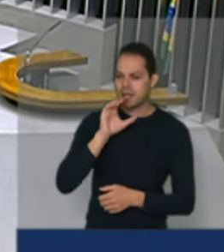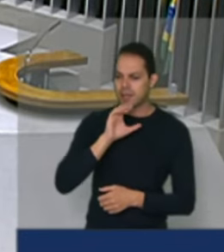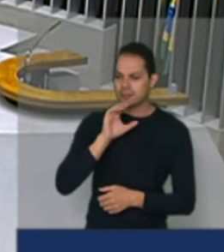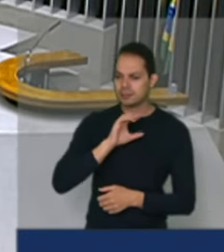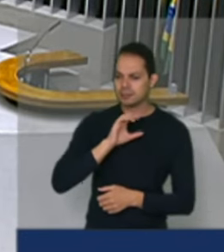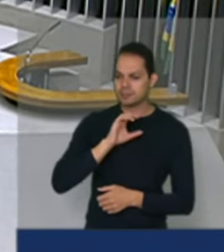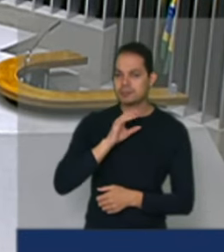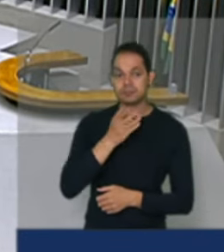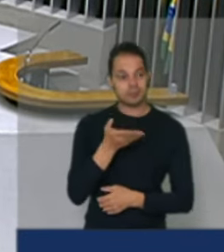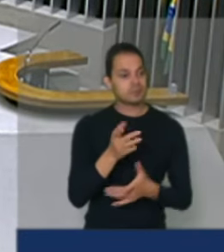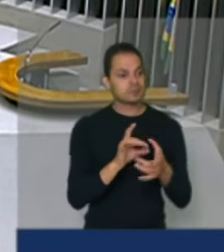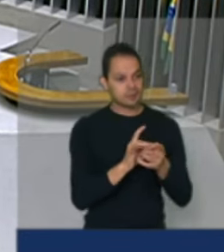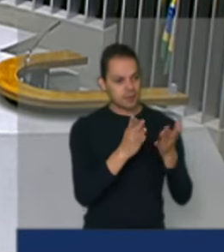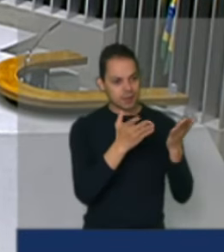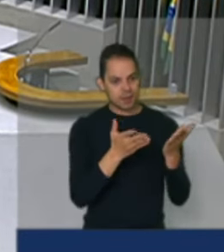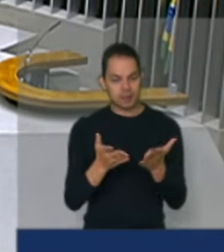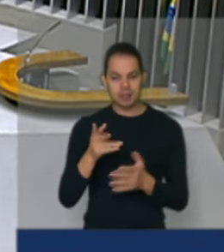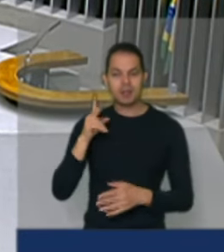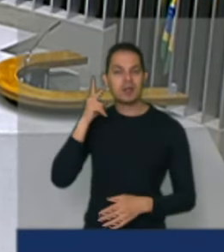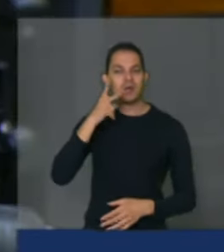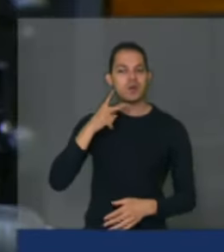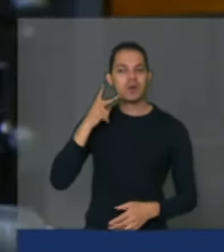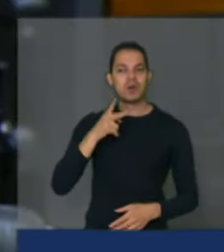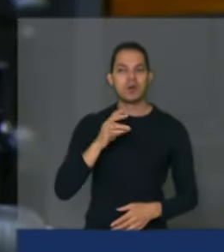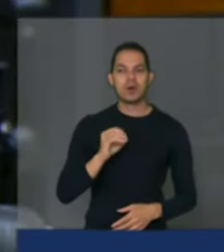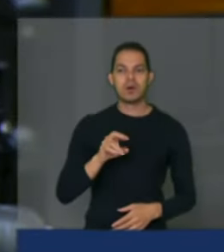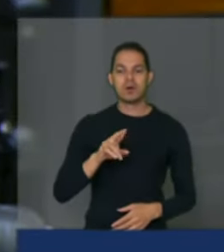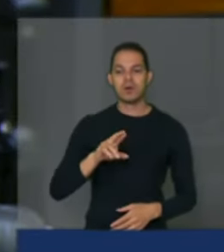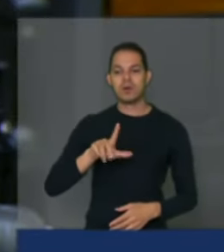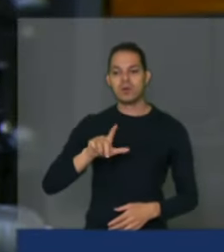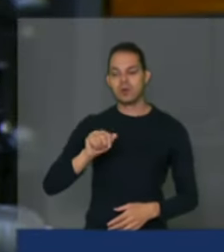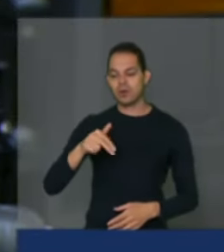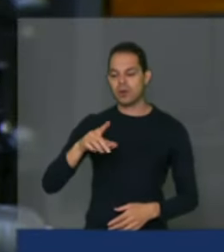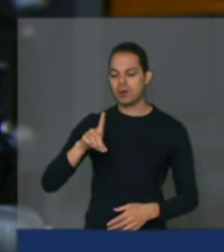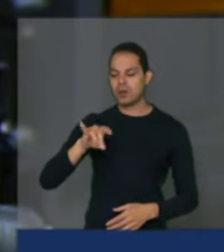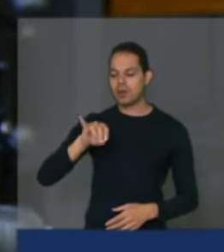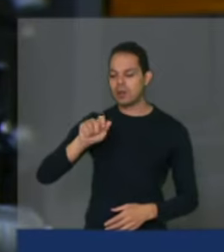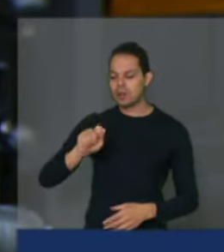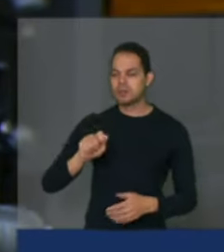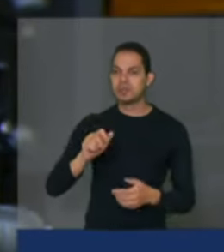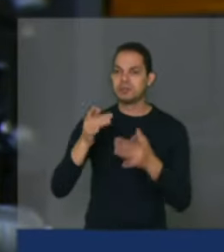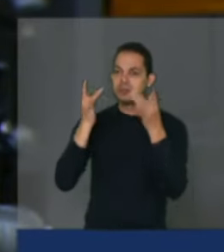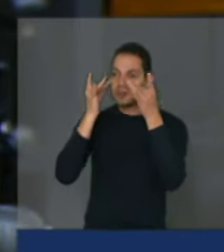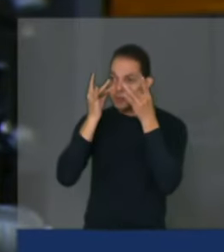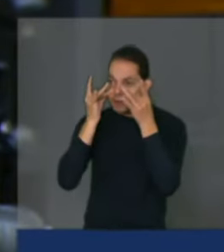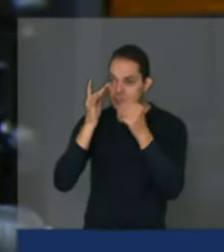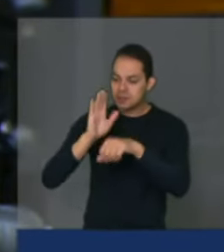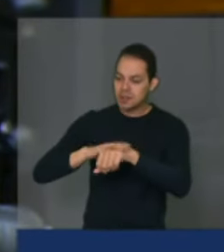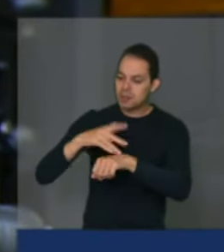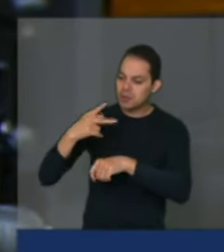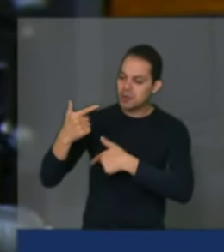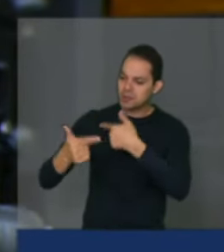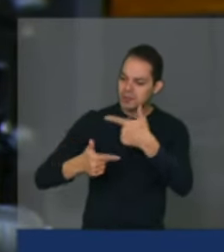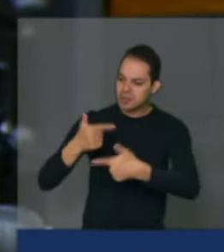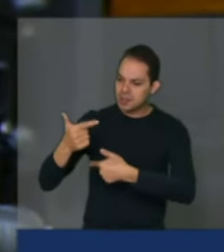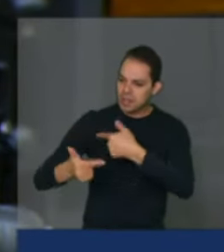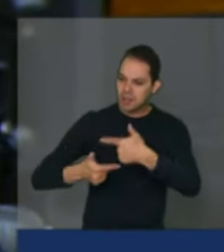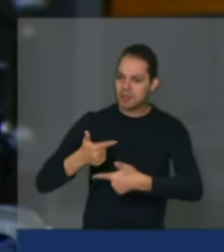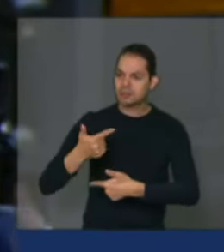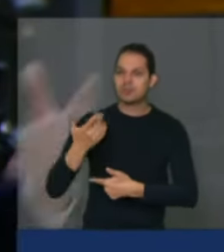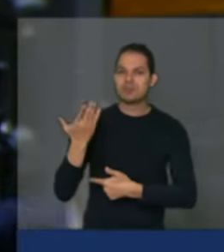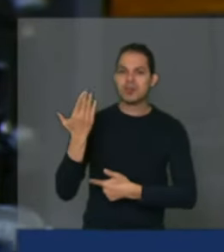o nosso vereador de Orlândia Negro da Maruca aqui testemunhando o seu trabalho e quando estivemos na reunião